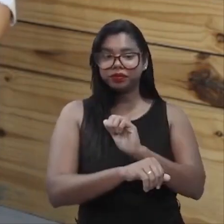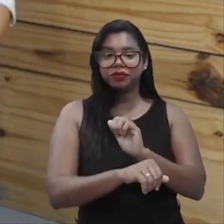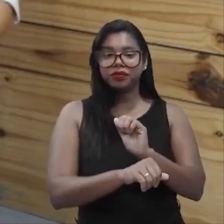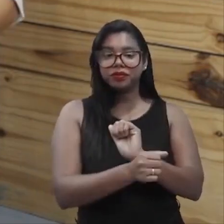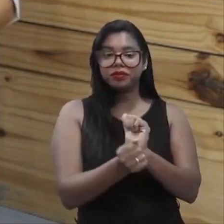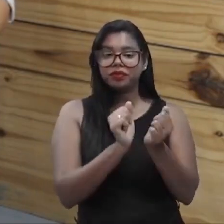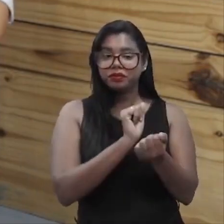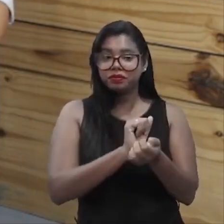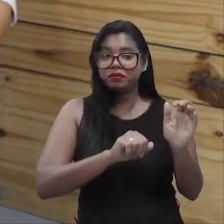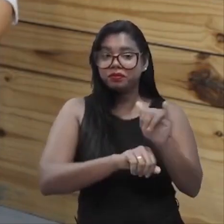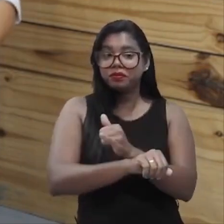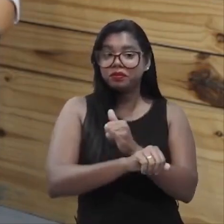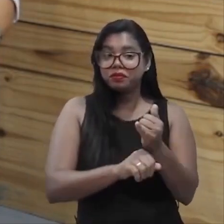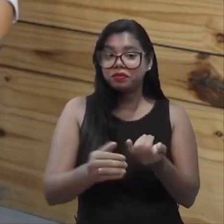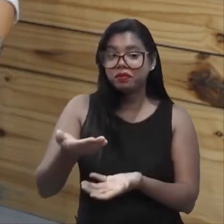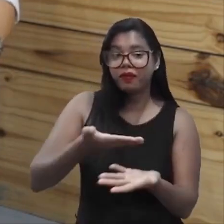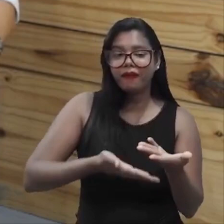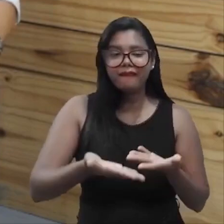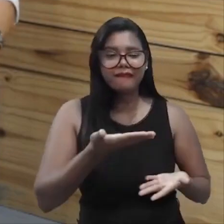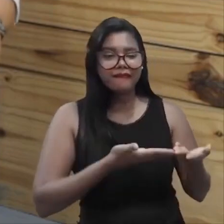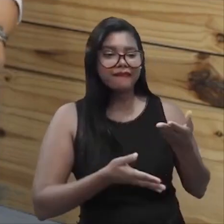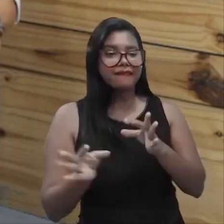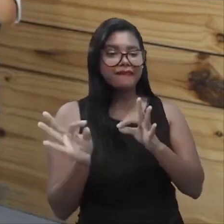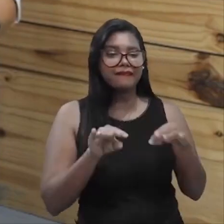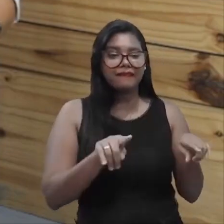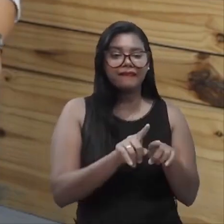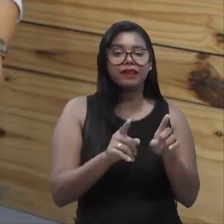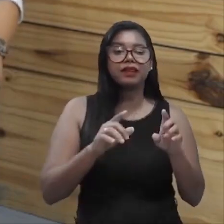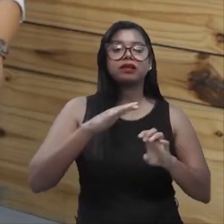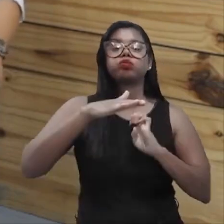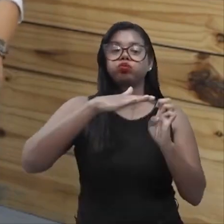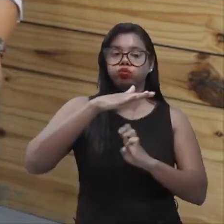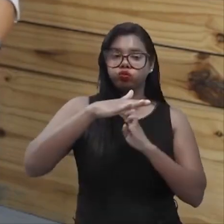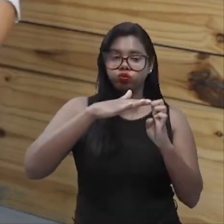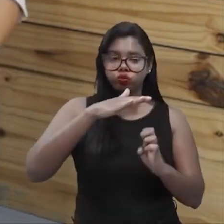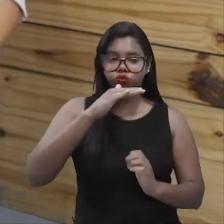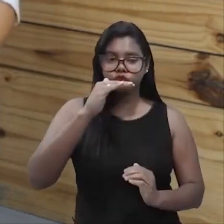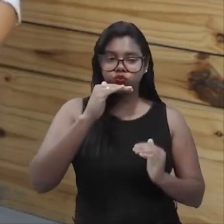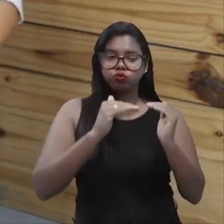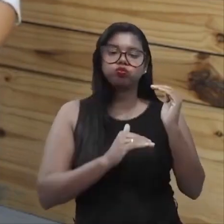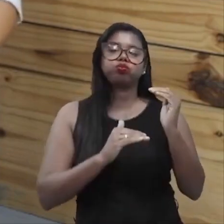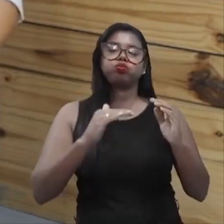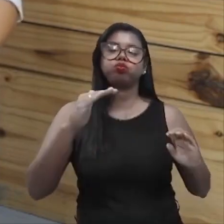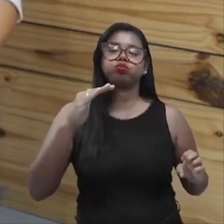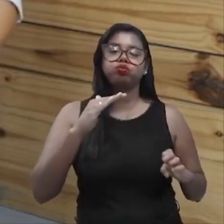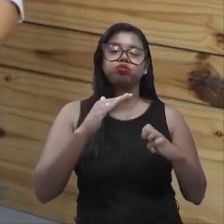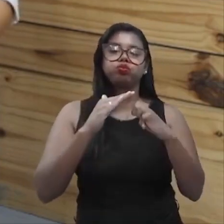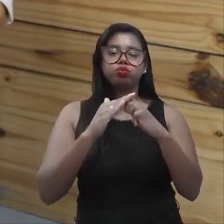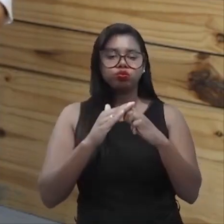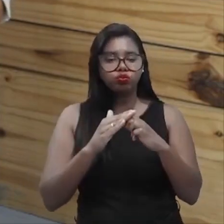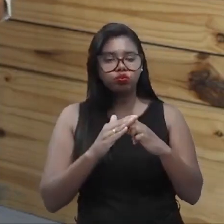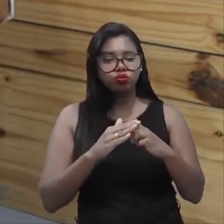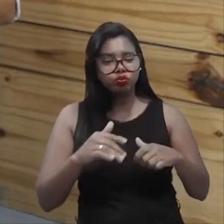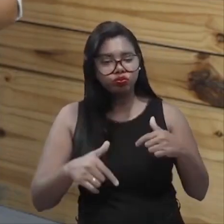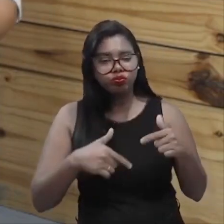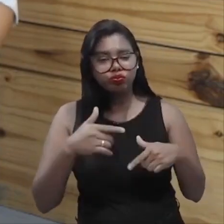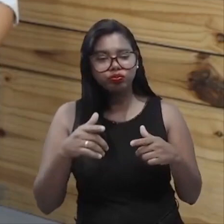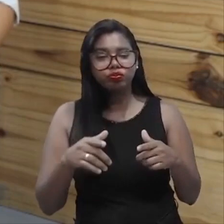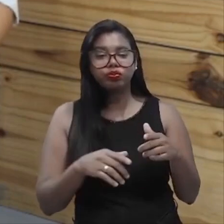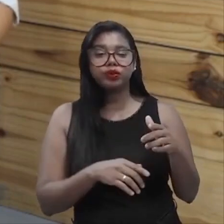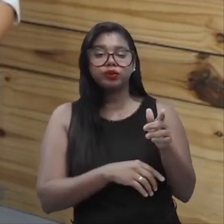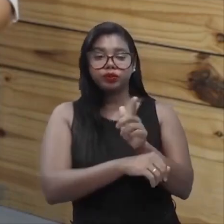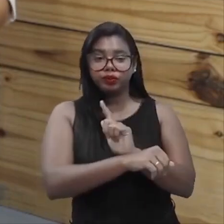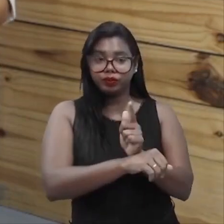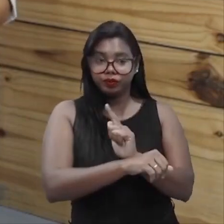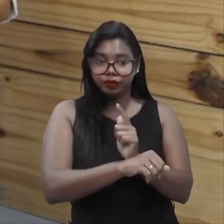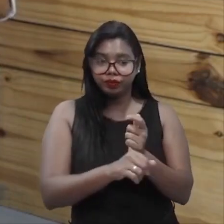liderança, são os CEOs que vão dizer onde a empresa estará situada no mercado. Então, trazer a gestão da qualidade,